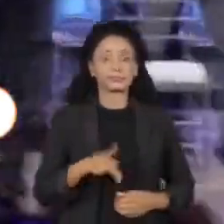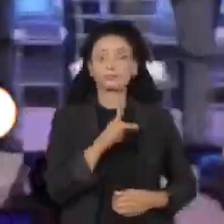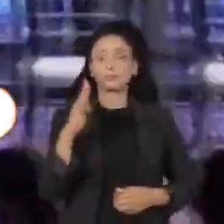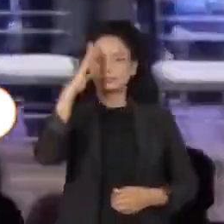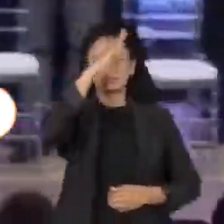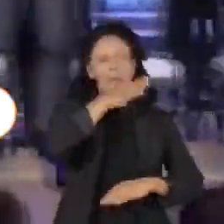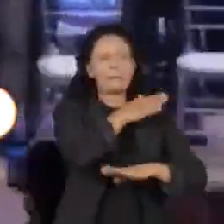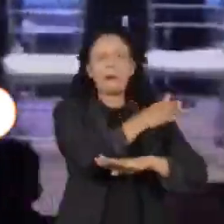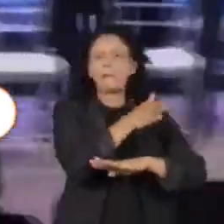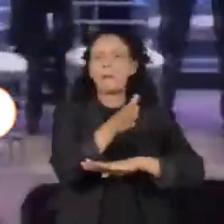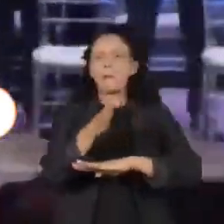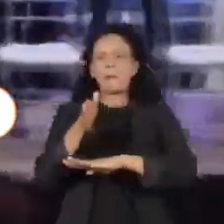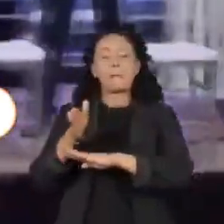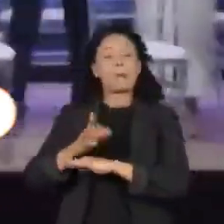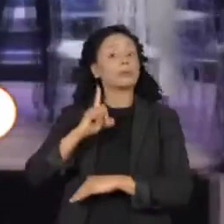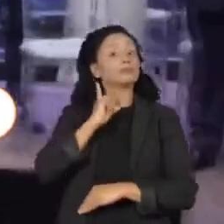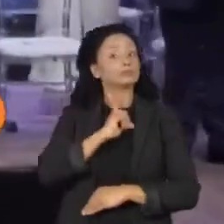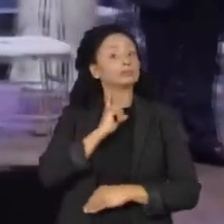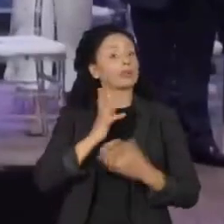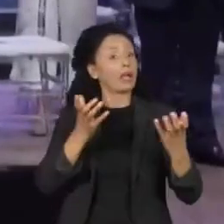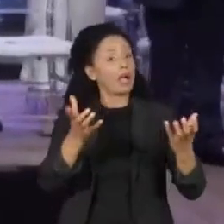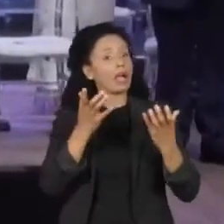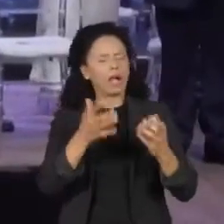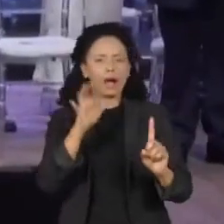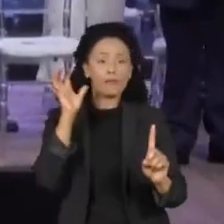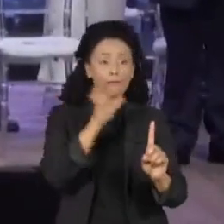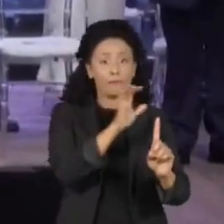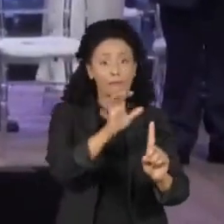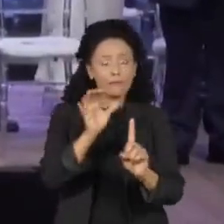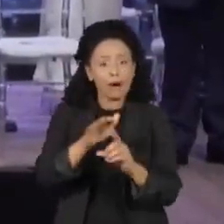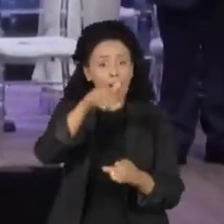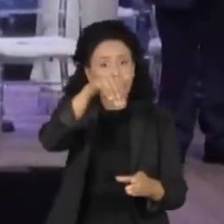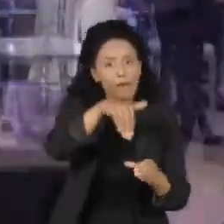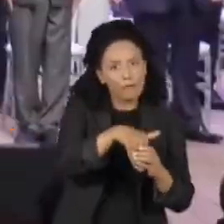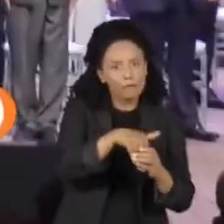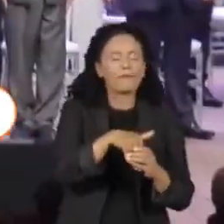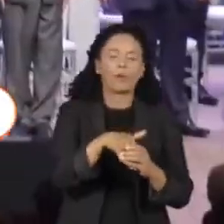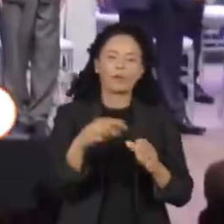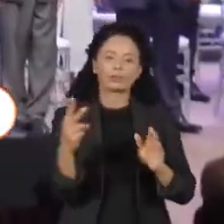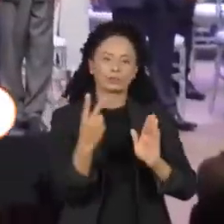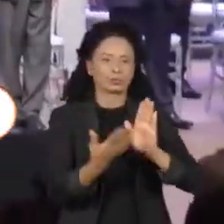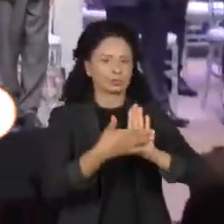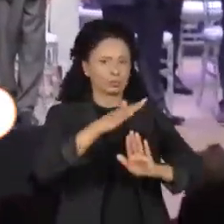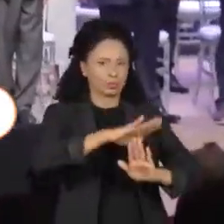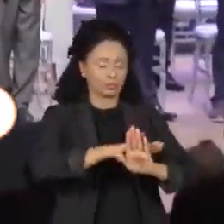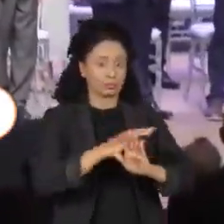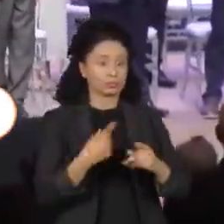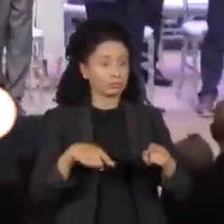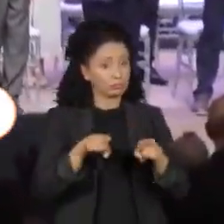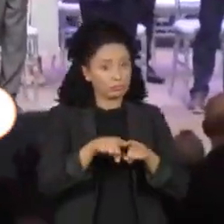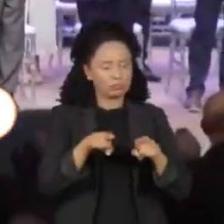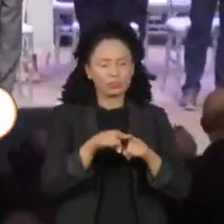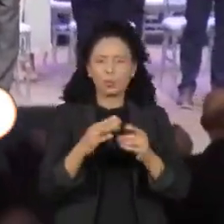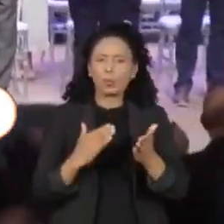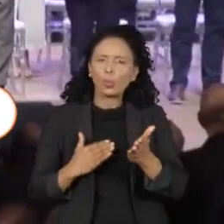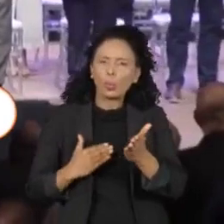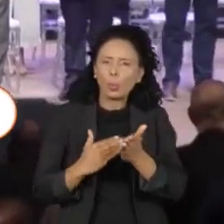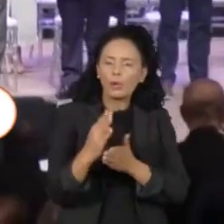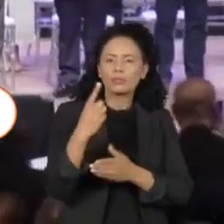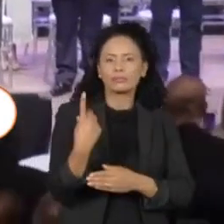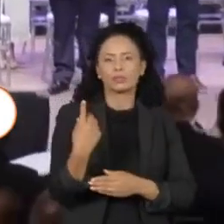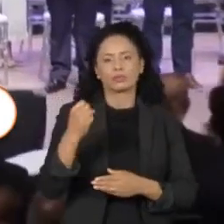Minas Gerais, buscando a virada no colégio eleitoral que costuma ser decisivo no pleito nacional. Desde o início da fase republicana, em